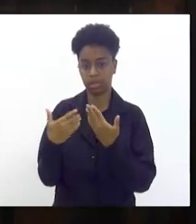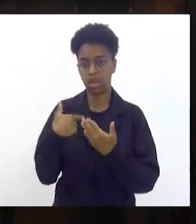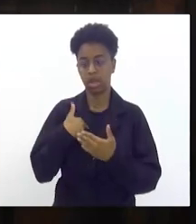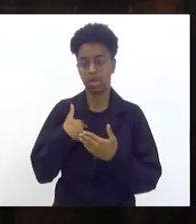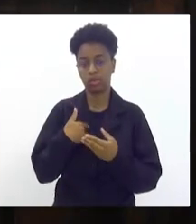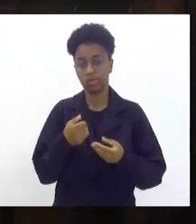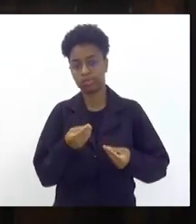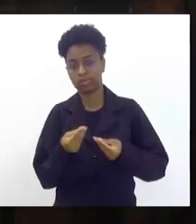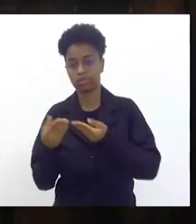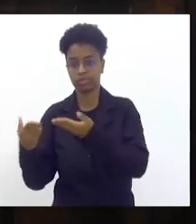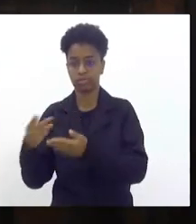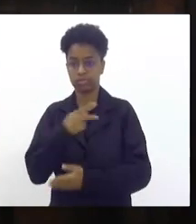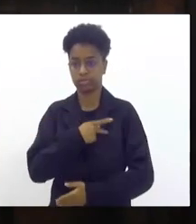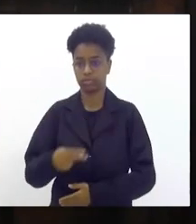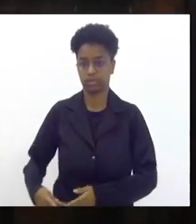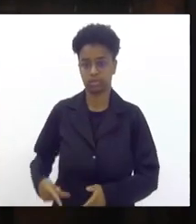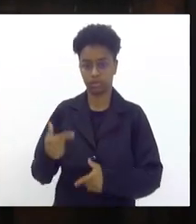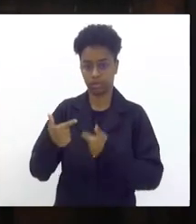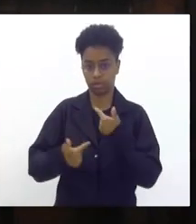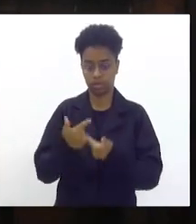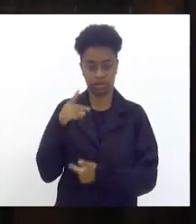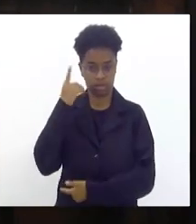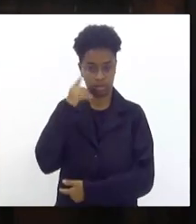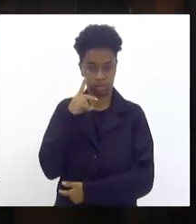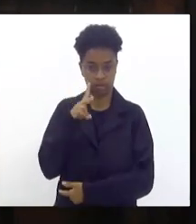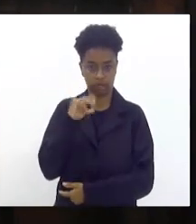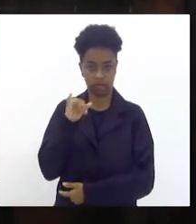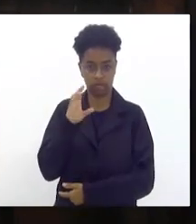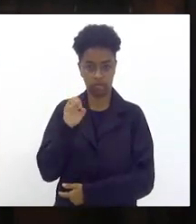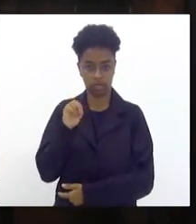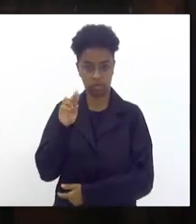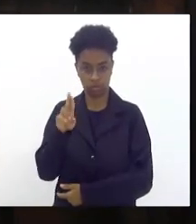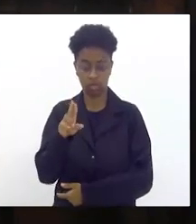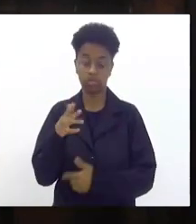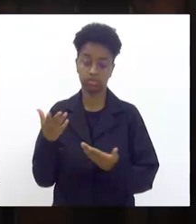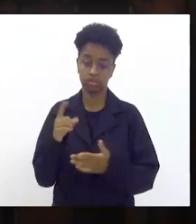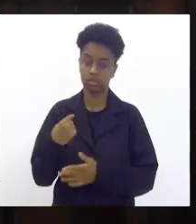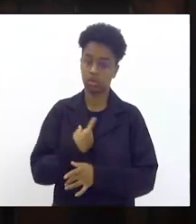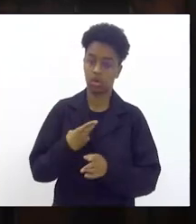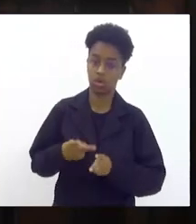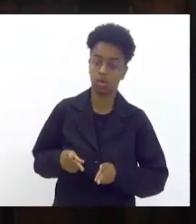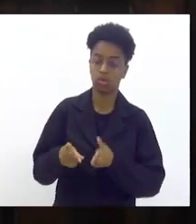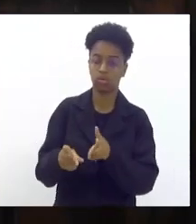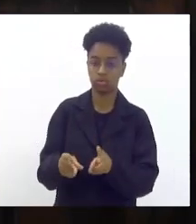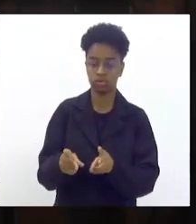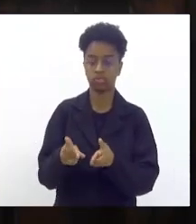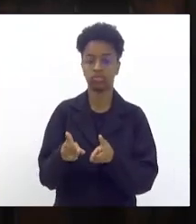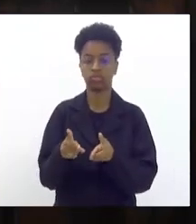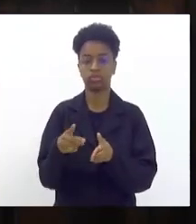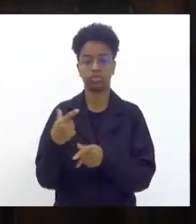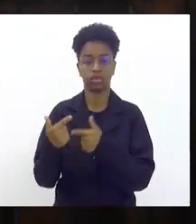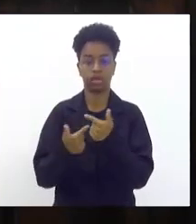a presidência dos trabalhos para o deputado Vitor Júnior para que a gente dê andamento aqui aos trabalhos e faça